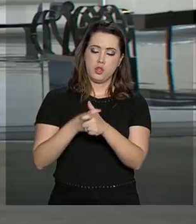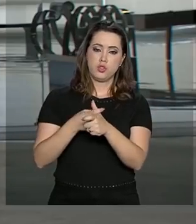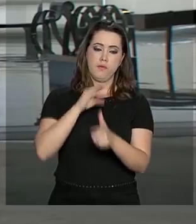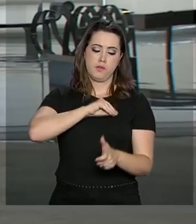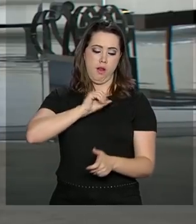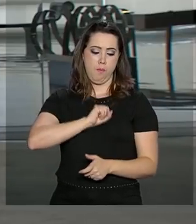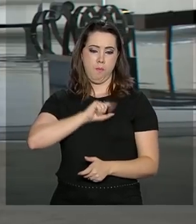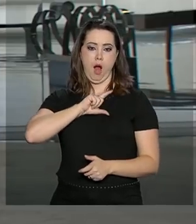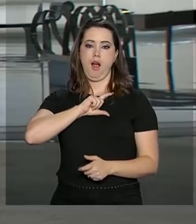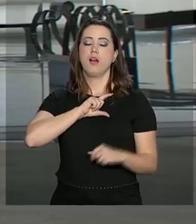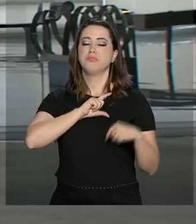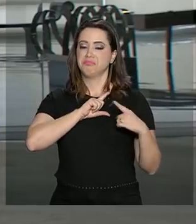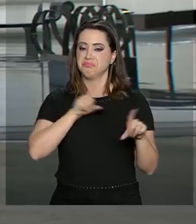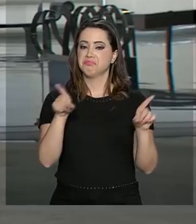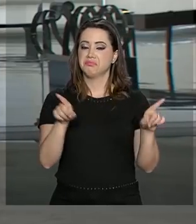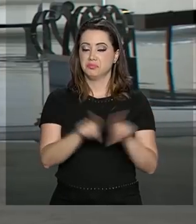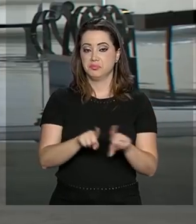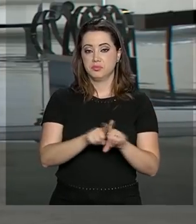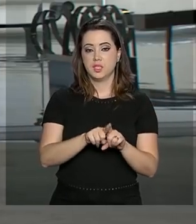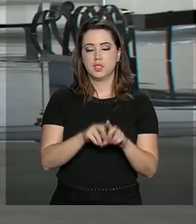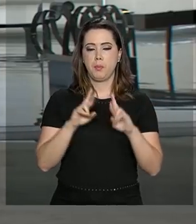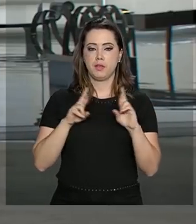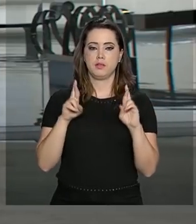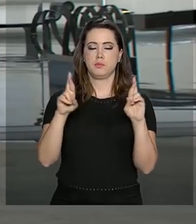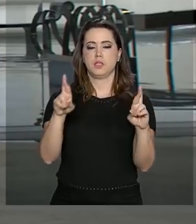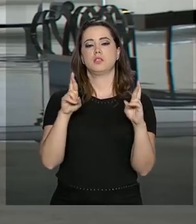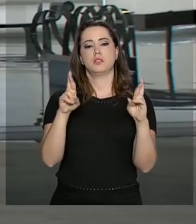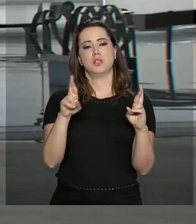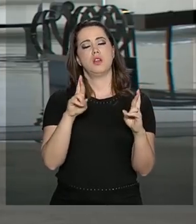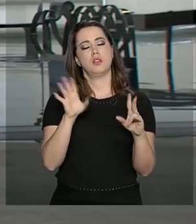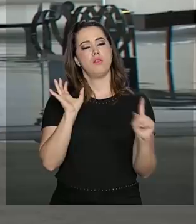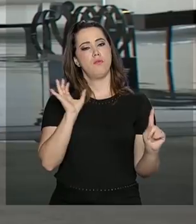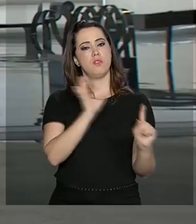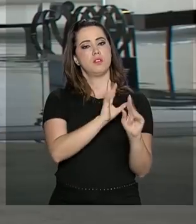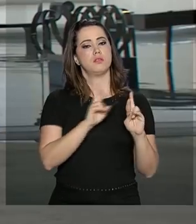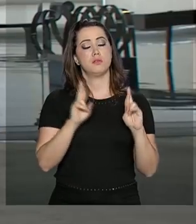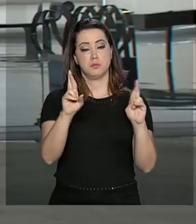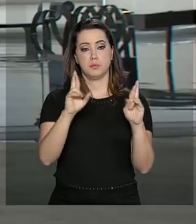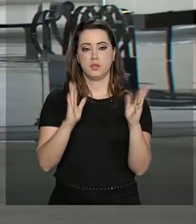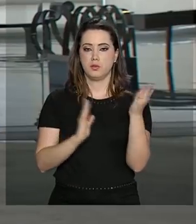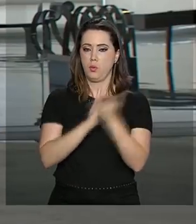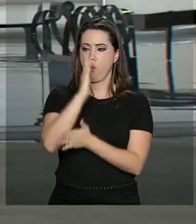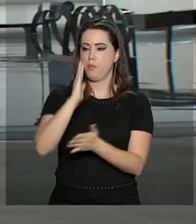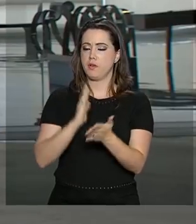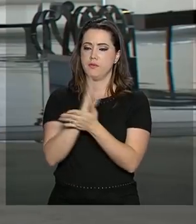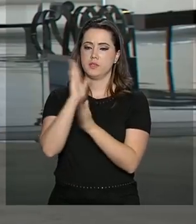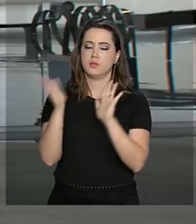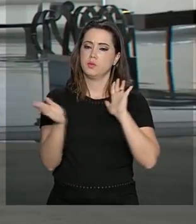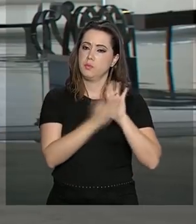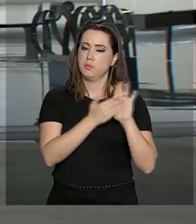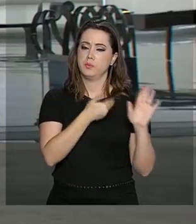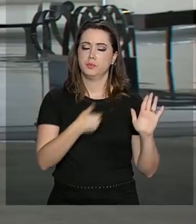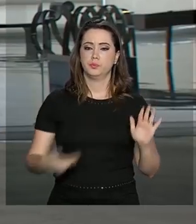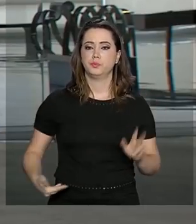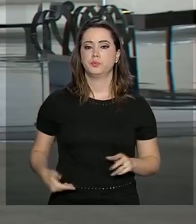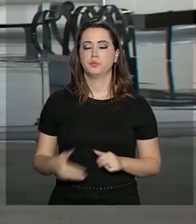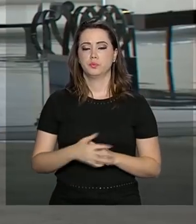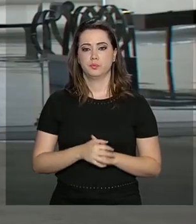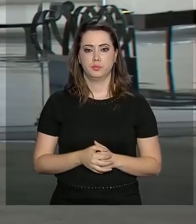brasileiro também estão sendo esperados. São os efeitos esperados com a aprovação da proposta do governo.